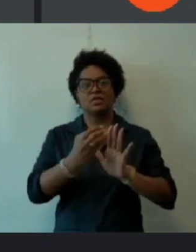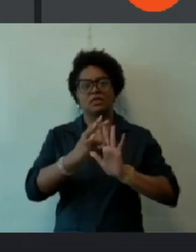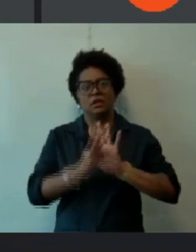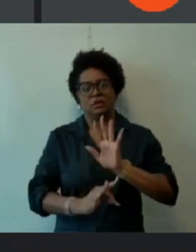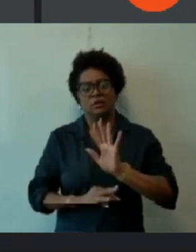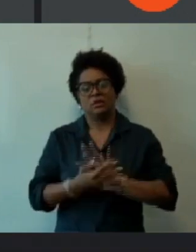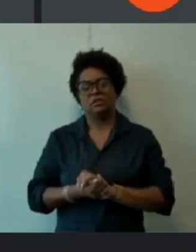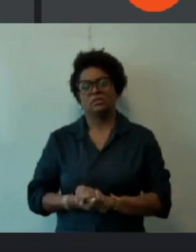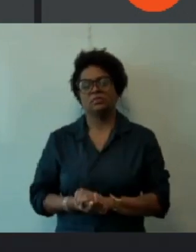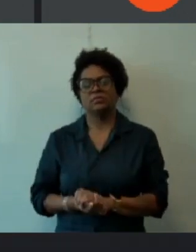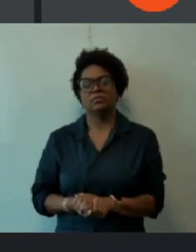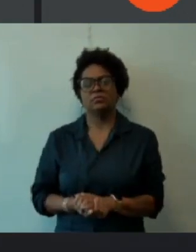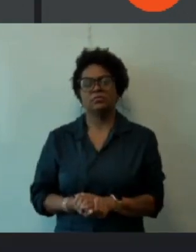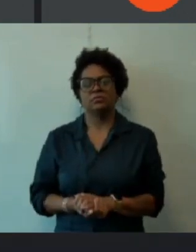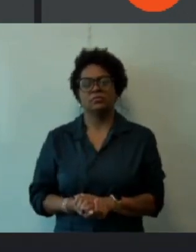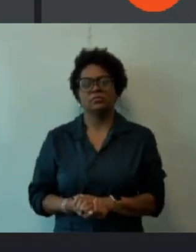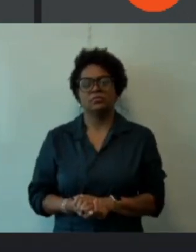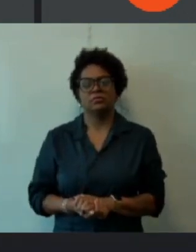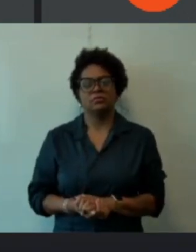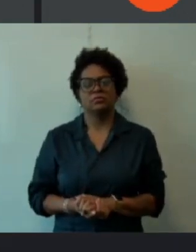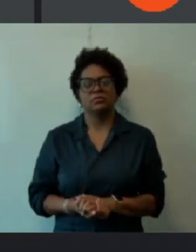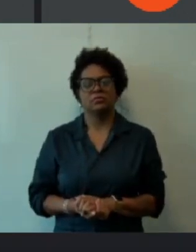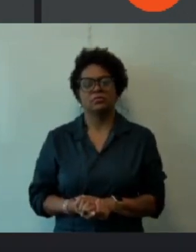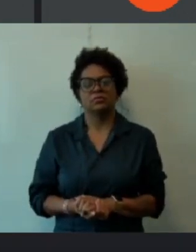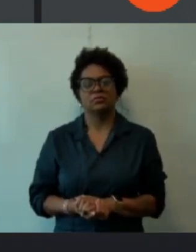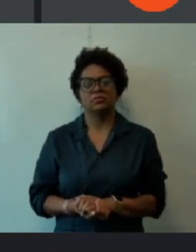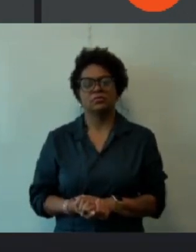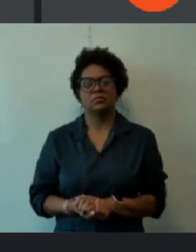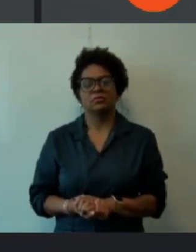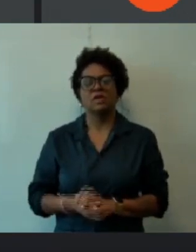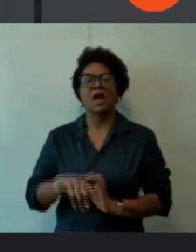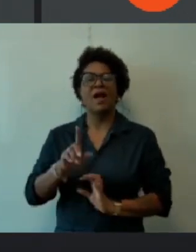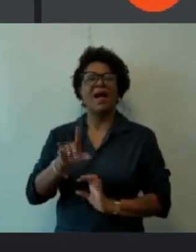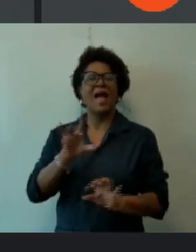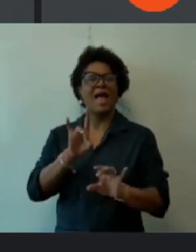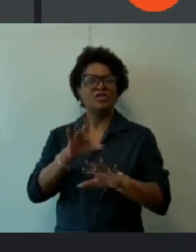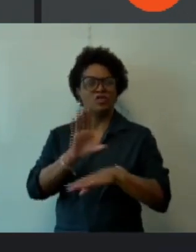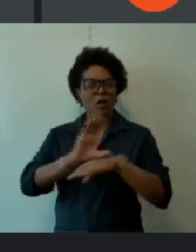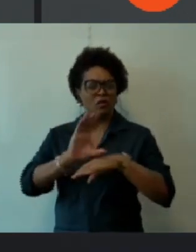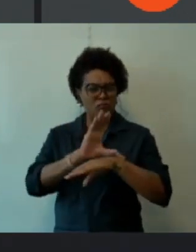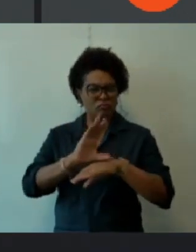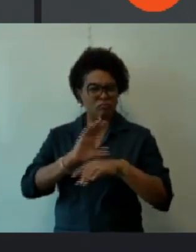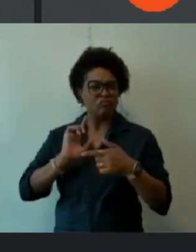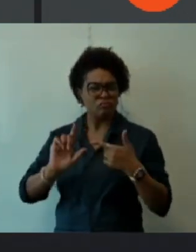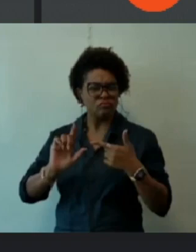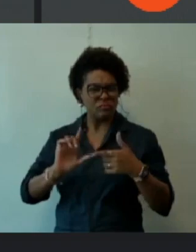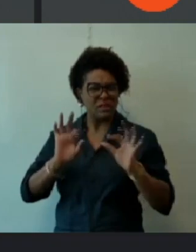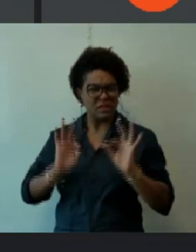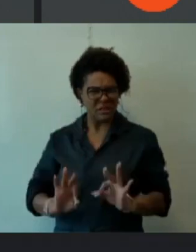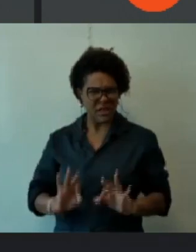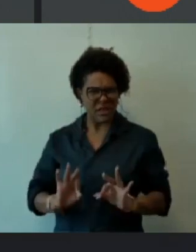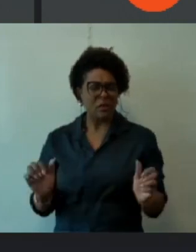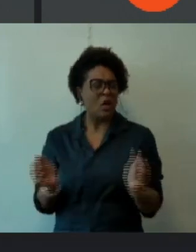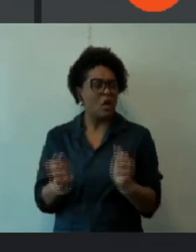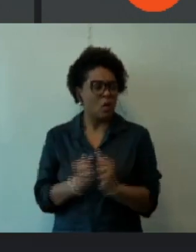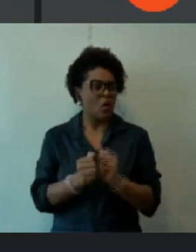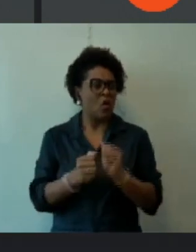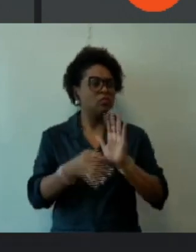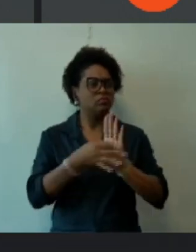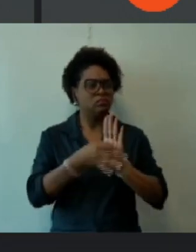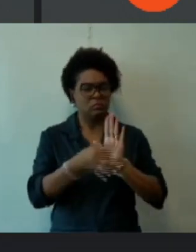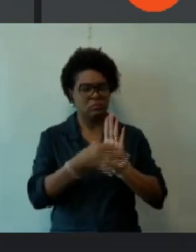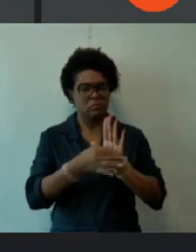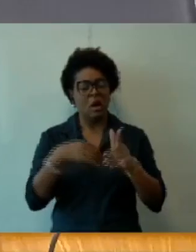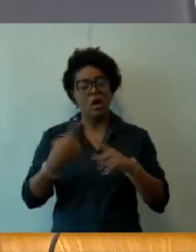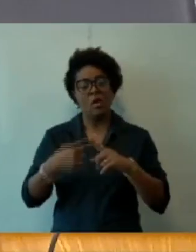Tá, eu vou... Só de constitucionalidade, legalidade, eu vou votar com o parecer, porque no mérito meu entendimento é